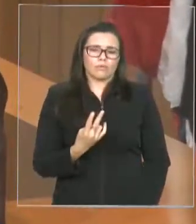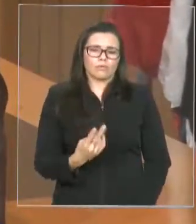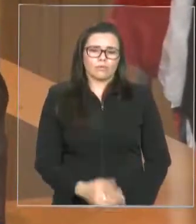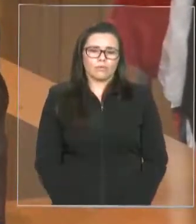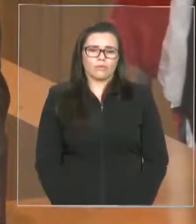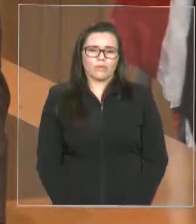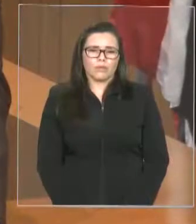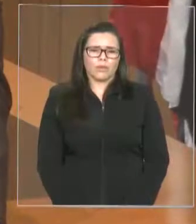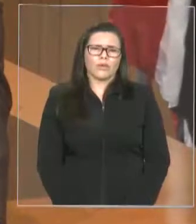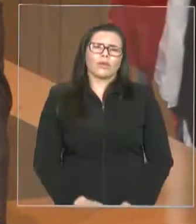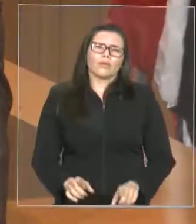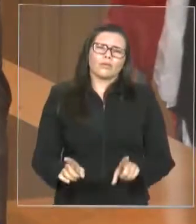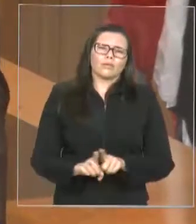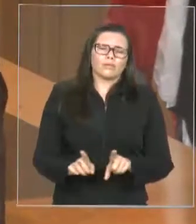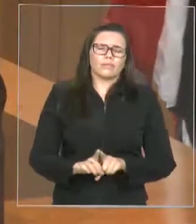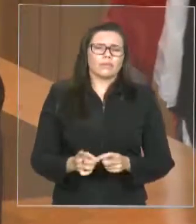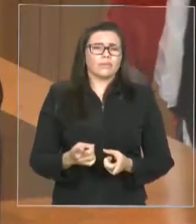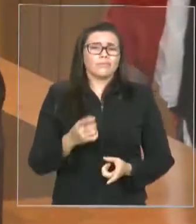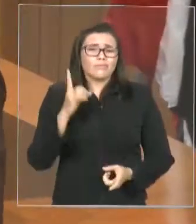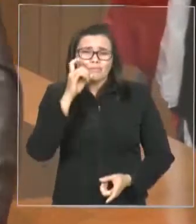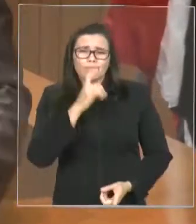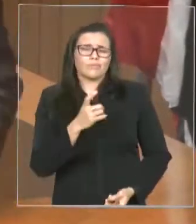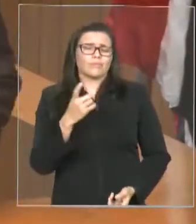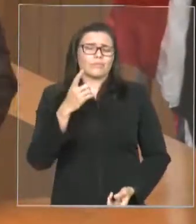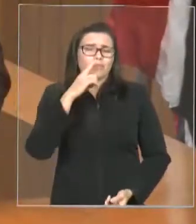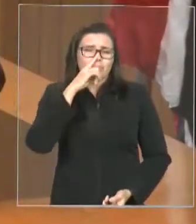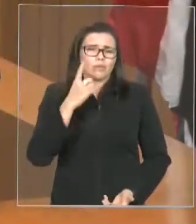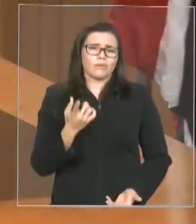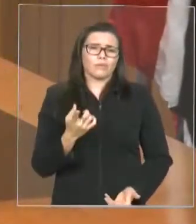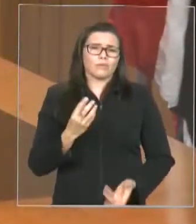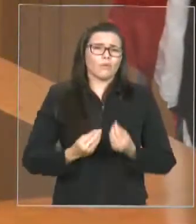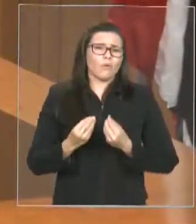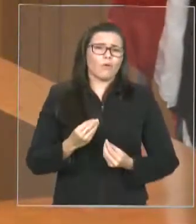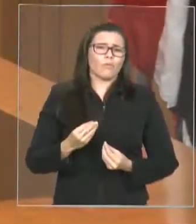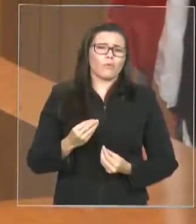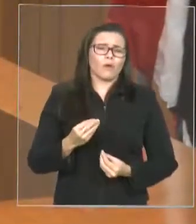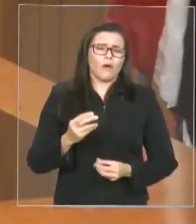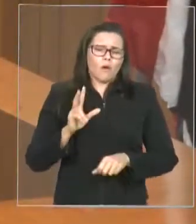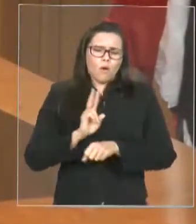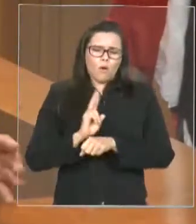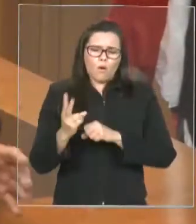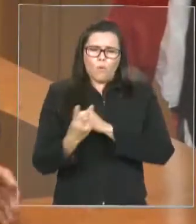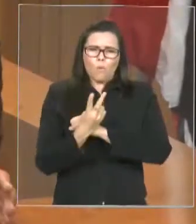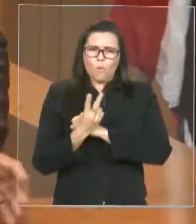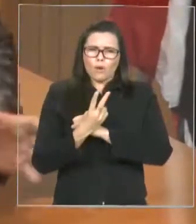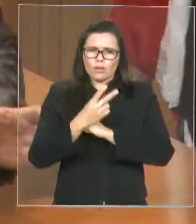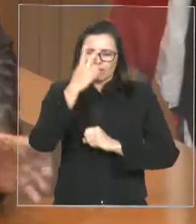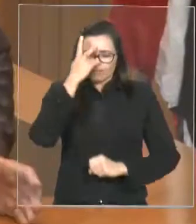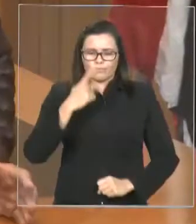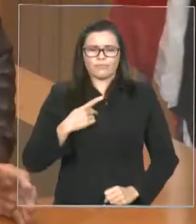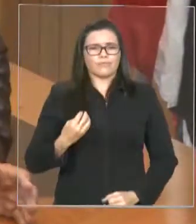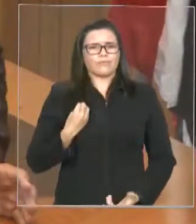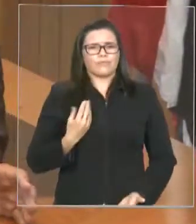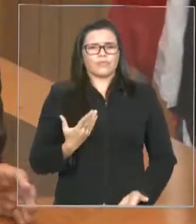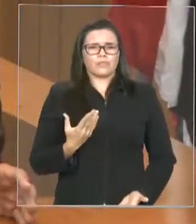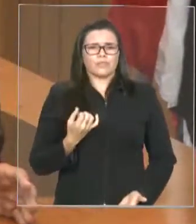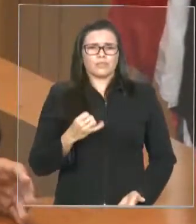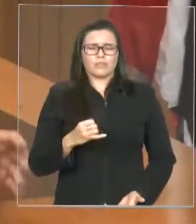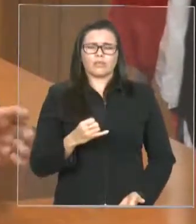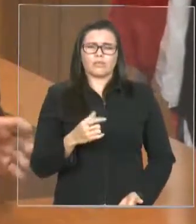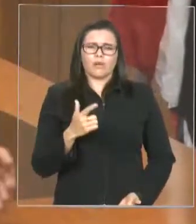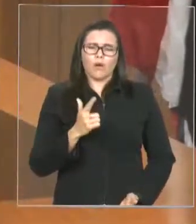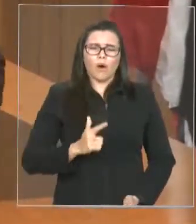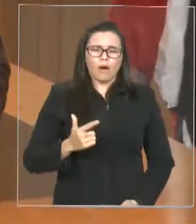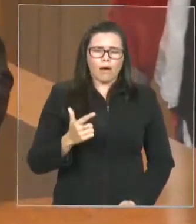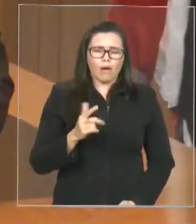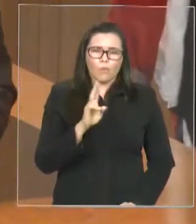insalubridade, ticket e refeição, isso está, digamos assim, está proibitivo na lei dessas contratações. Ela